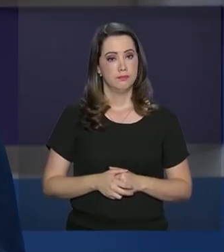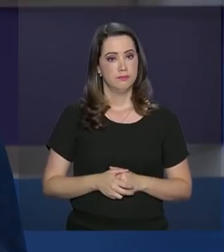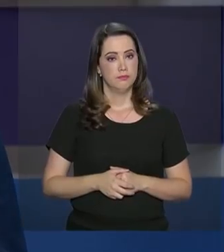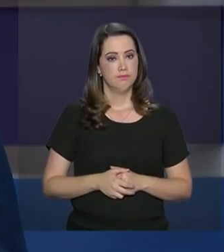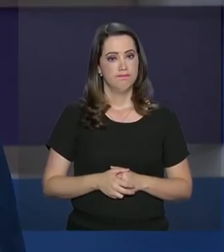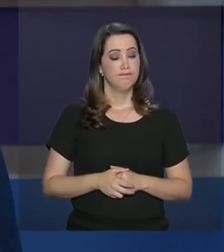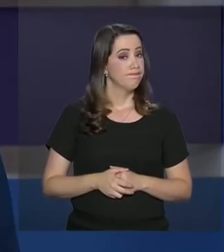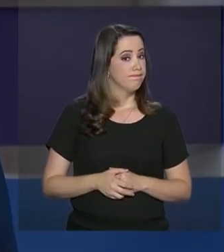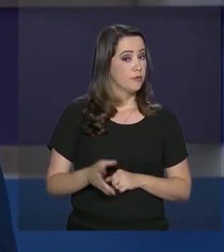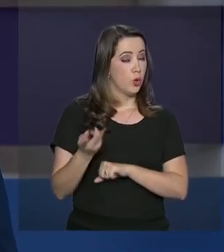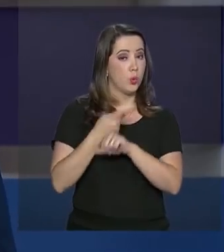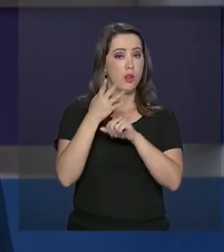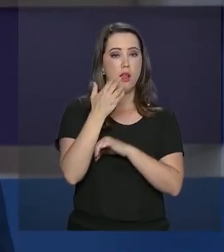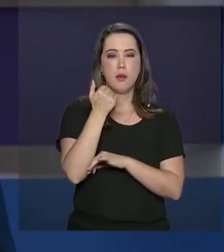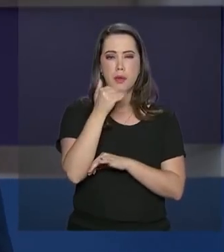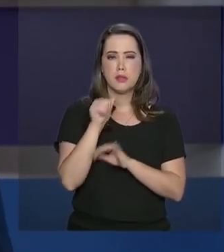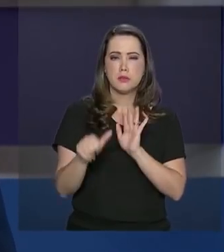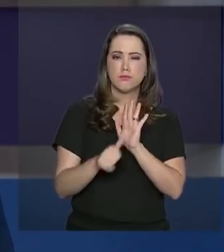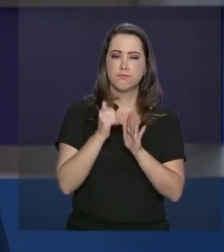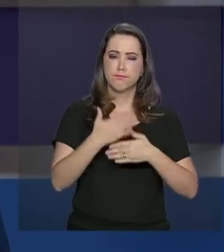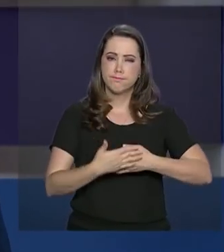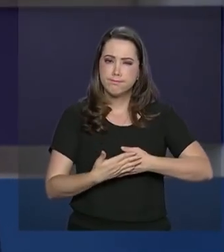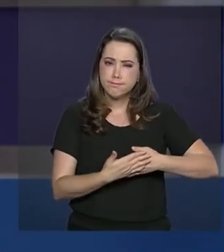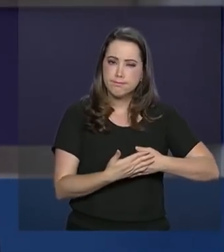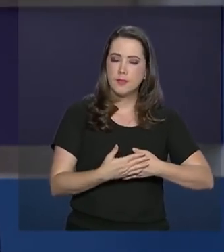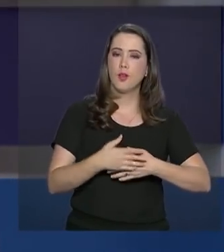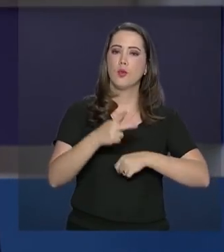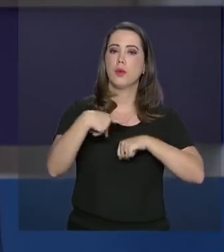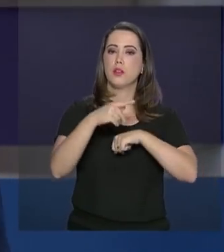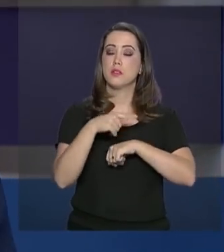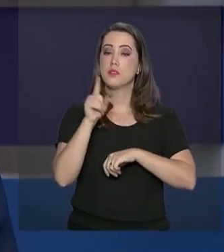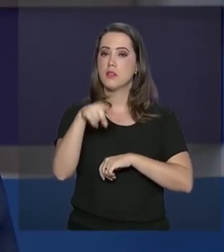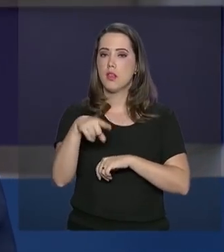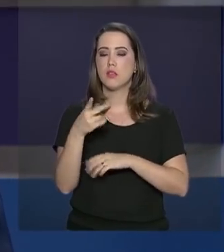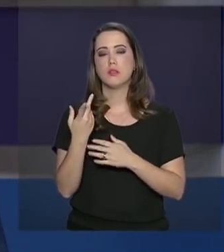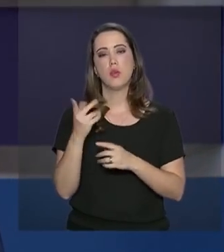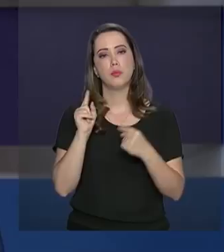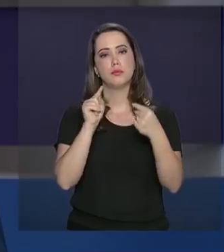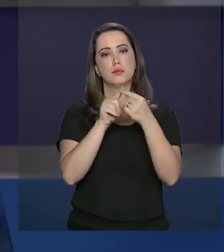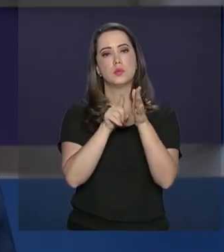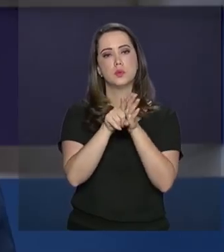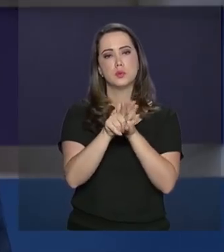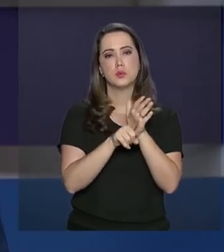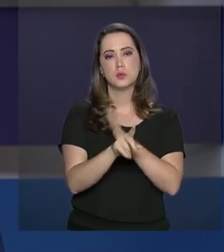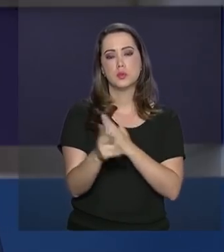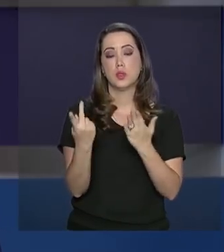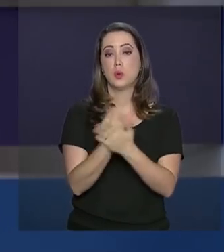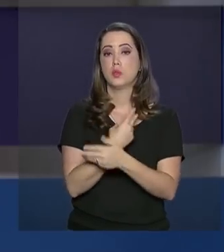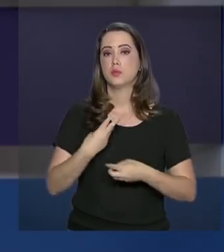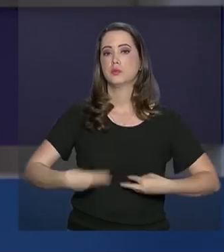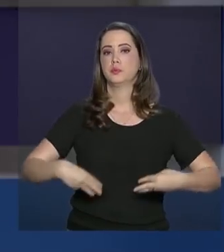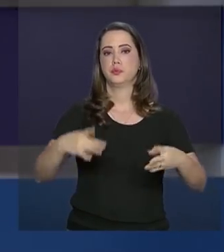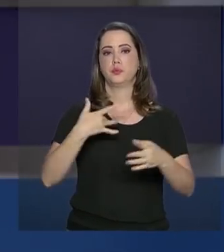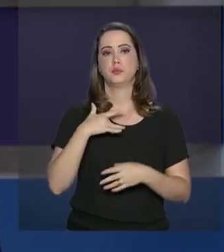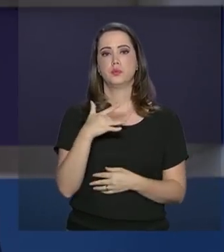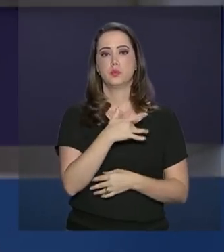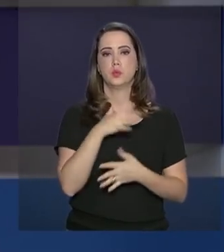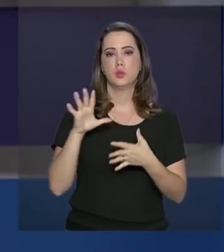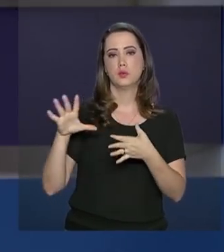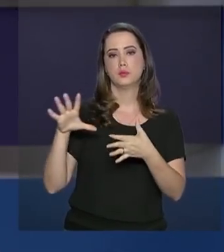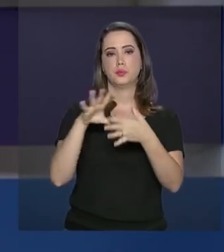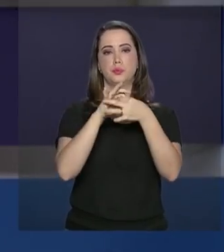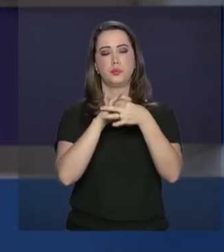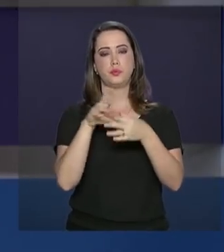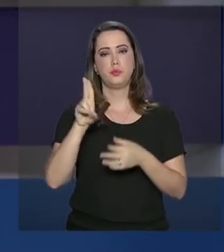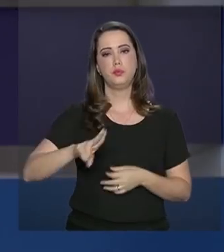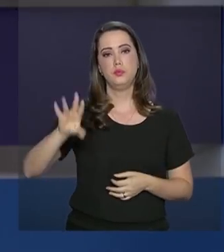Mapear a alimentação da primeira infância no país. Esse é o objetivo de uma pesquisa que será realizada pelo Ministério da Saúde em